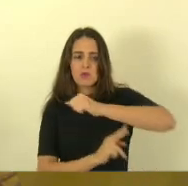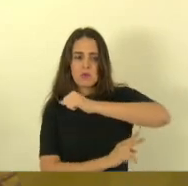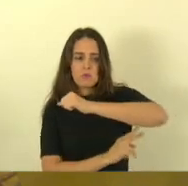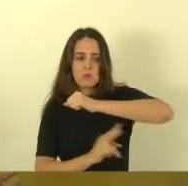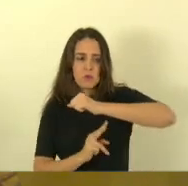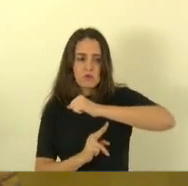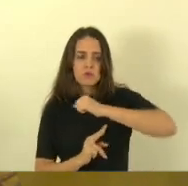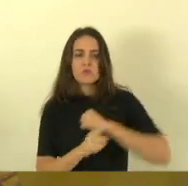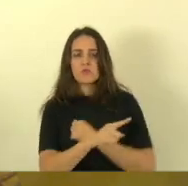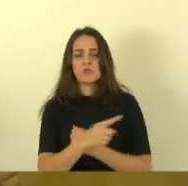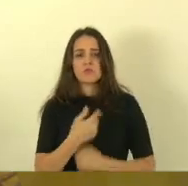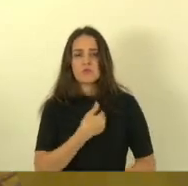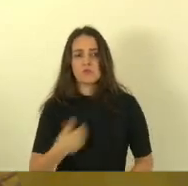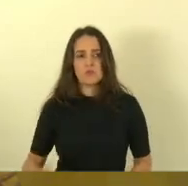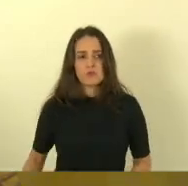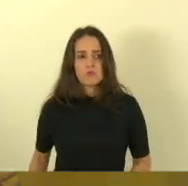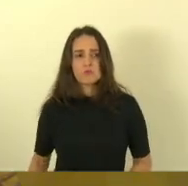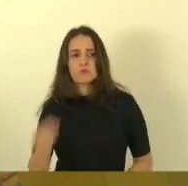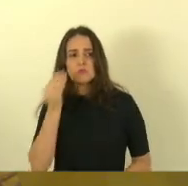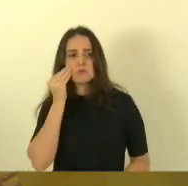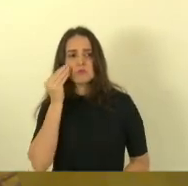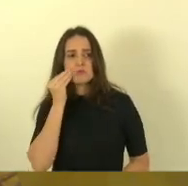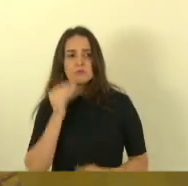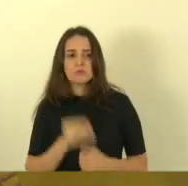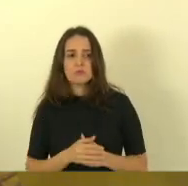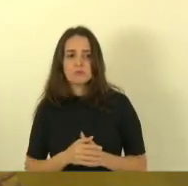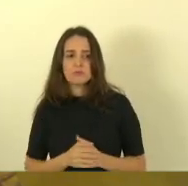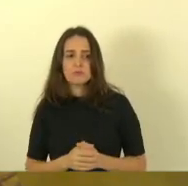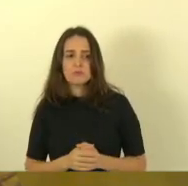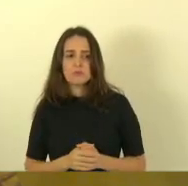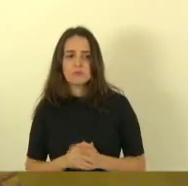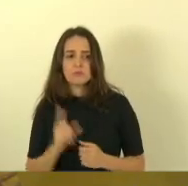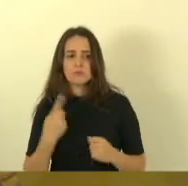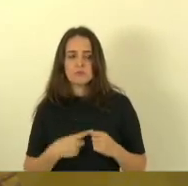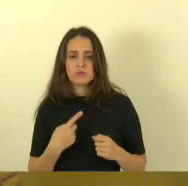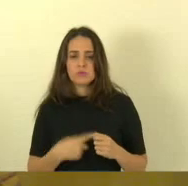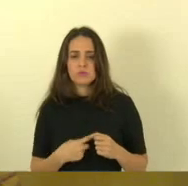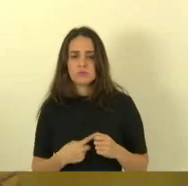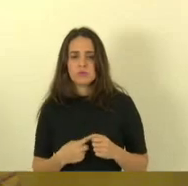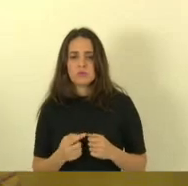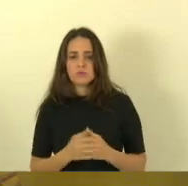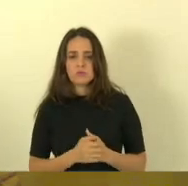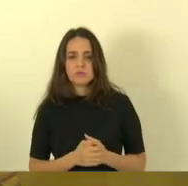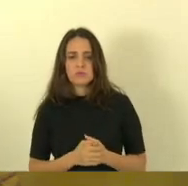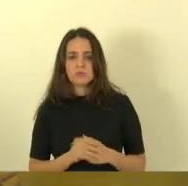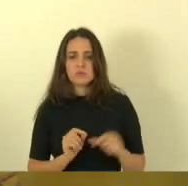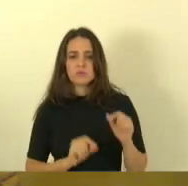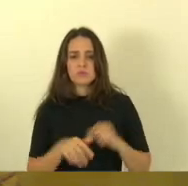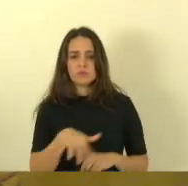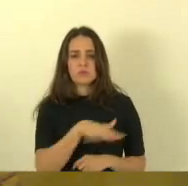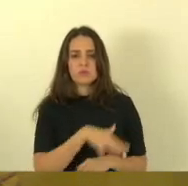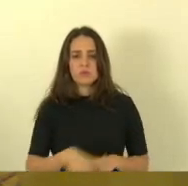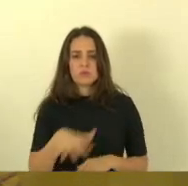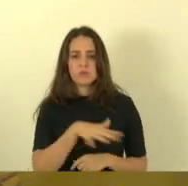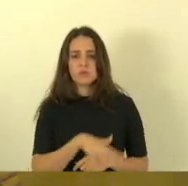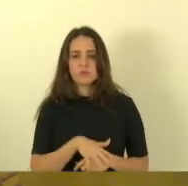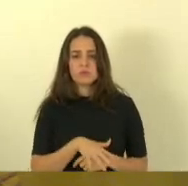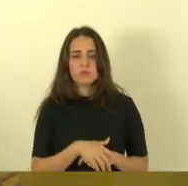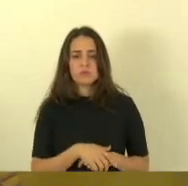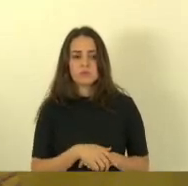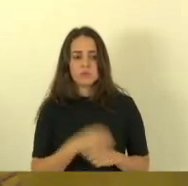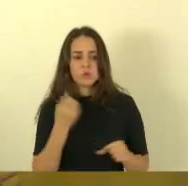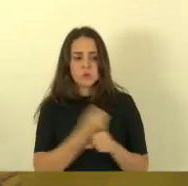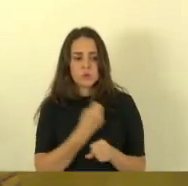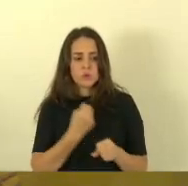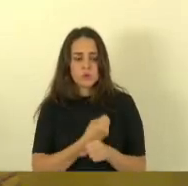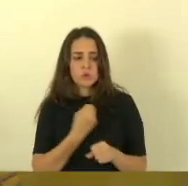buscou apoio com o governo municipal para que dispusesse uma área para construir